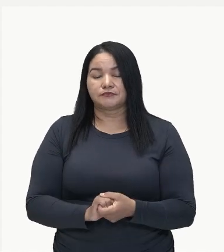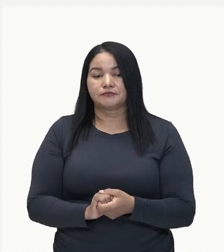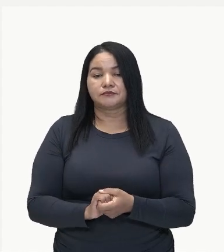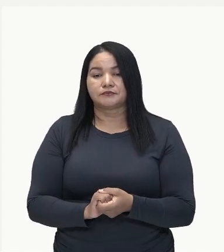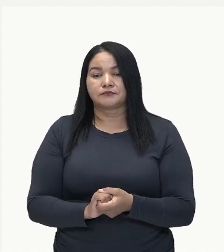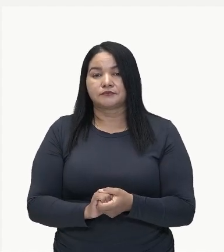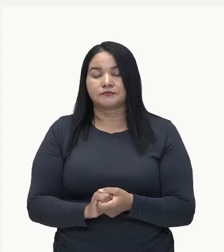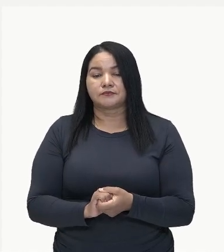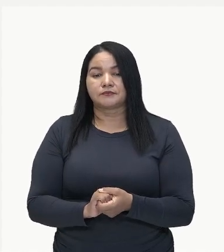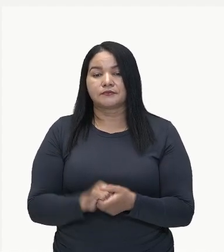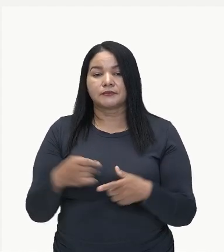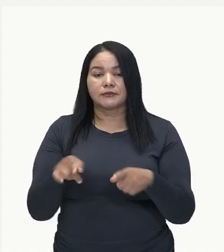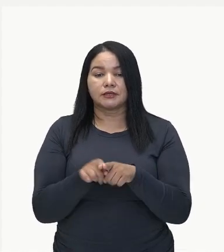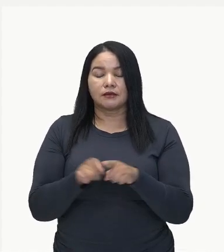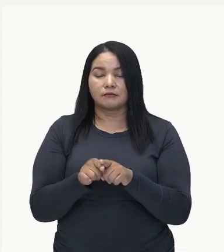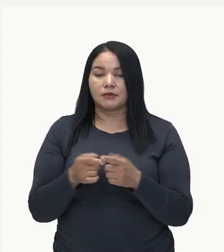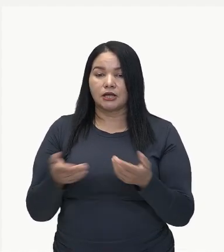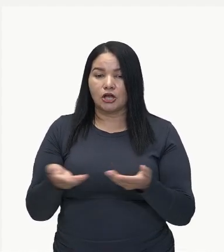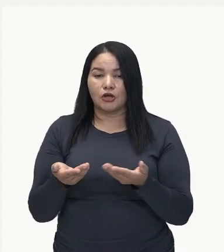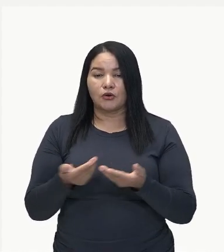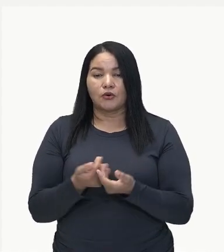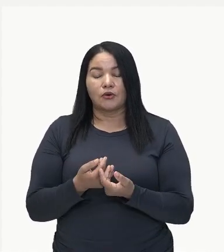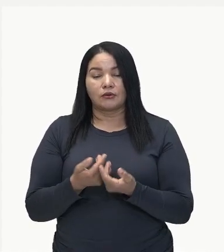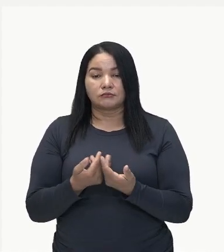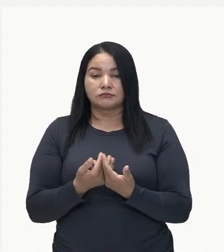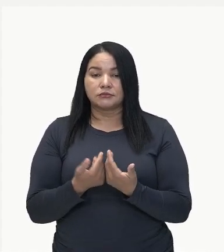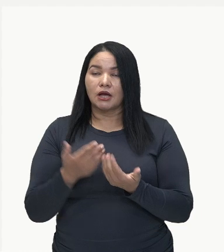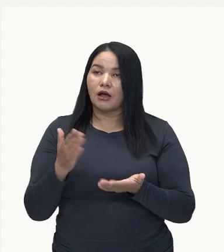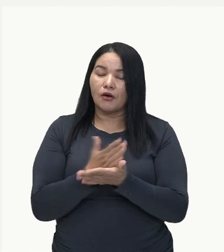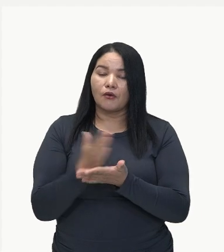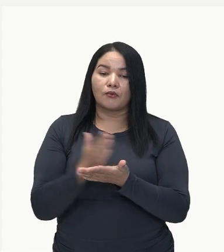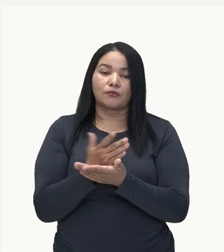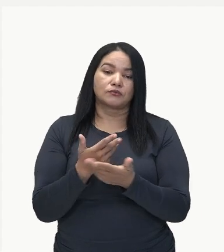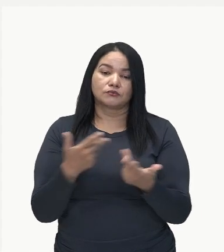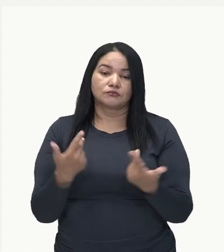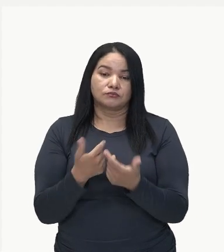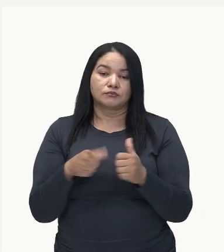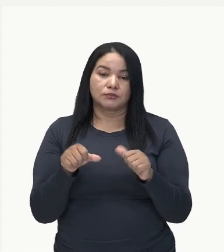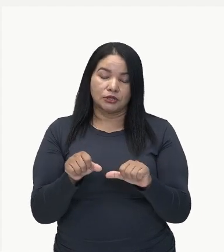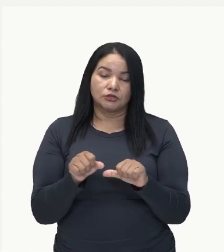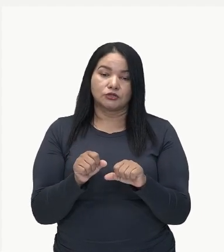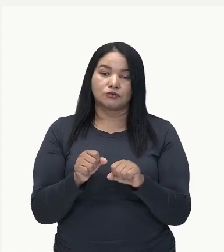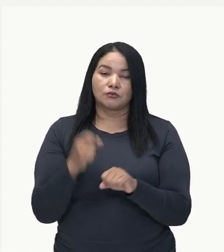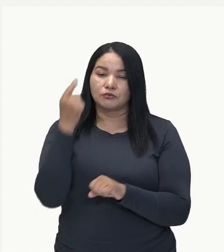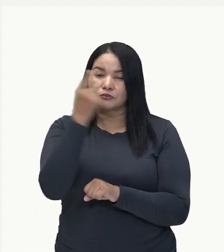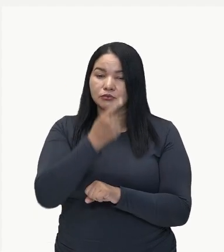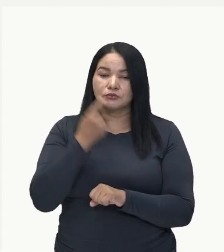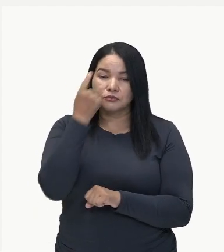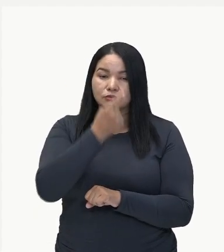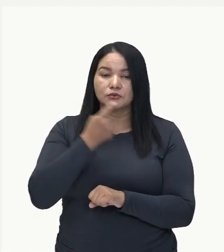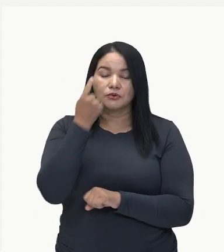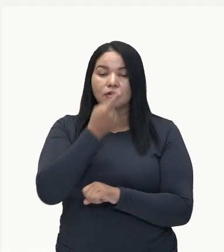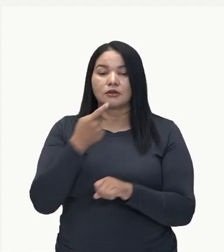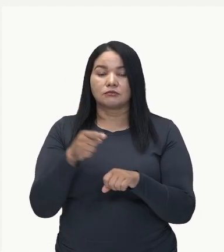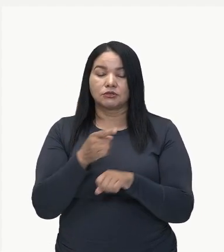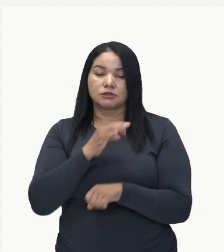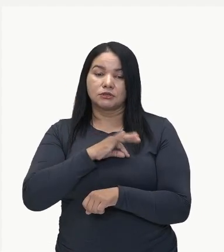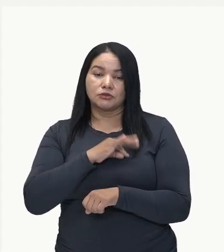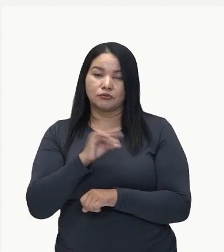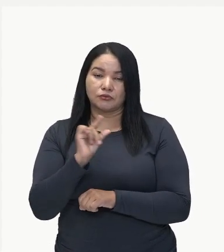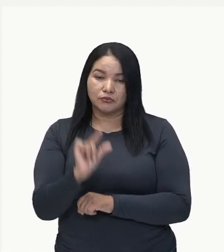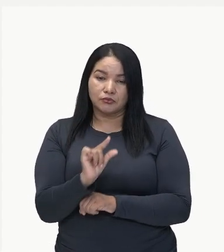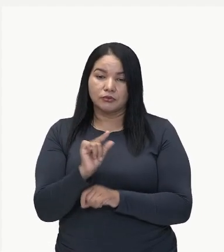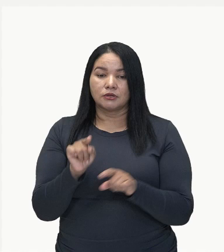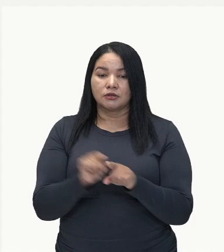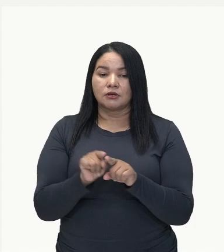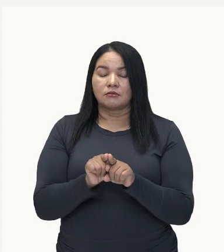esse modelo, ele vai apresentar aspectos negativos. Muitas horas de trabalho, os salários são baixos, vai ainda